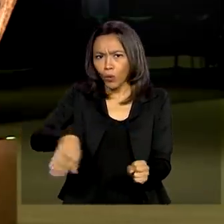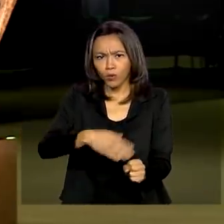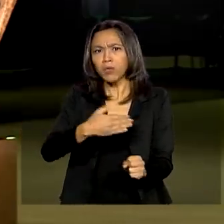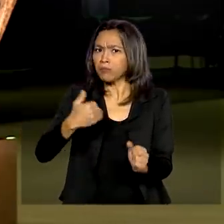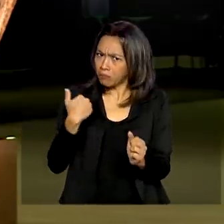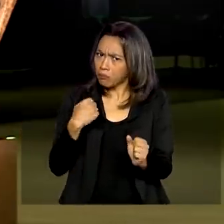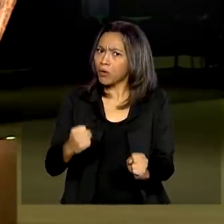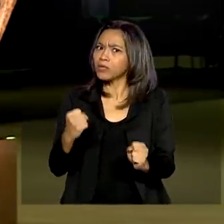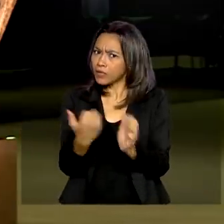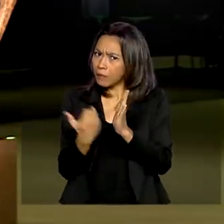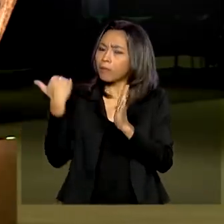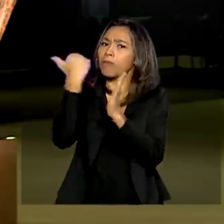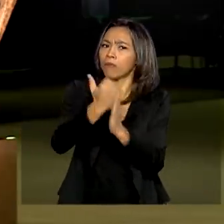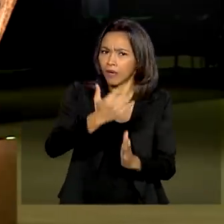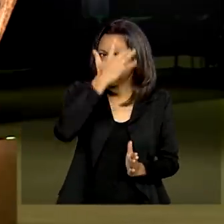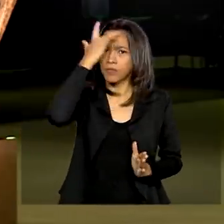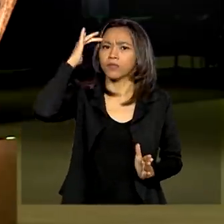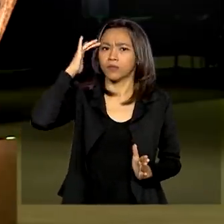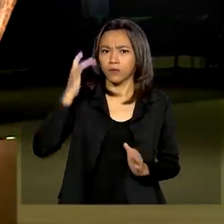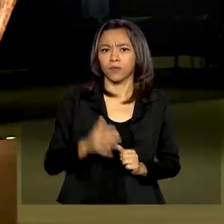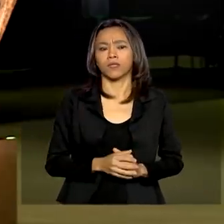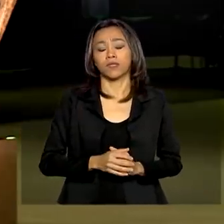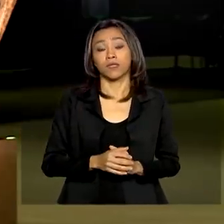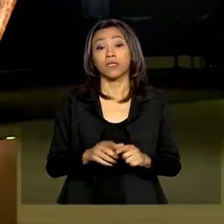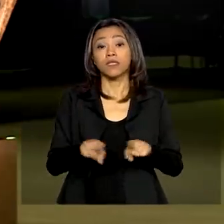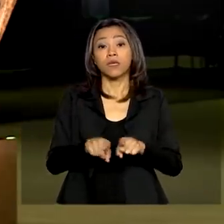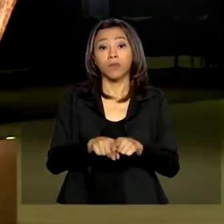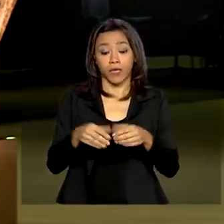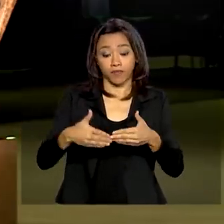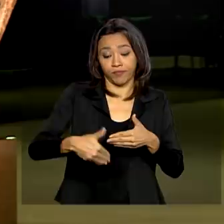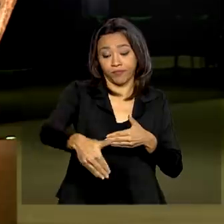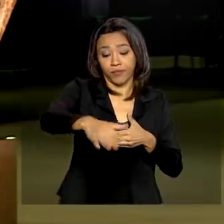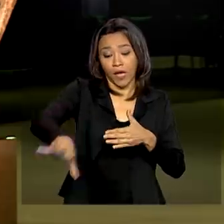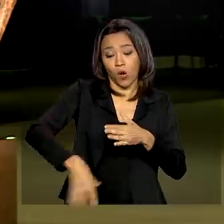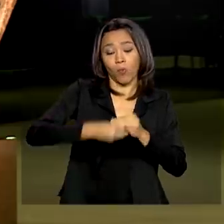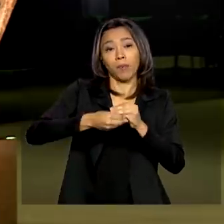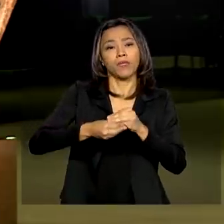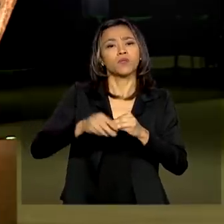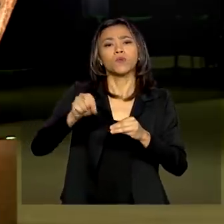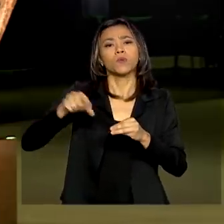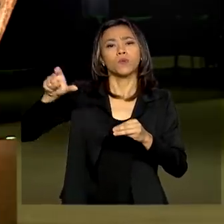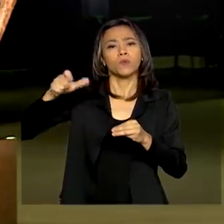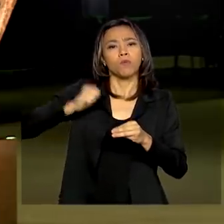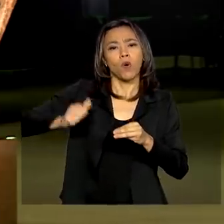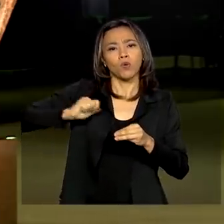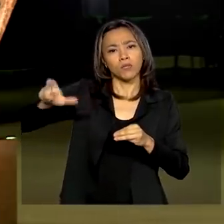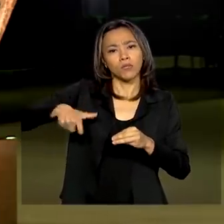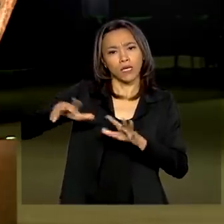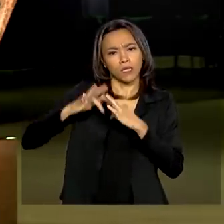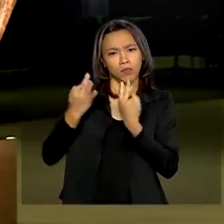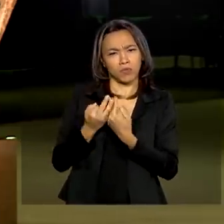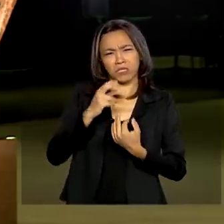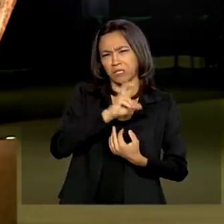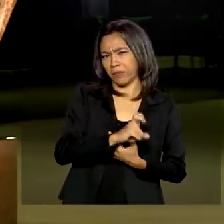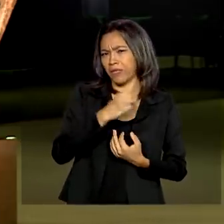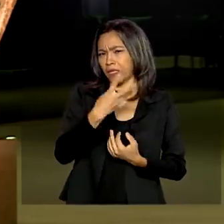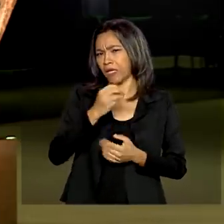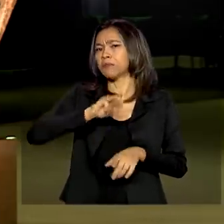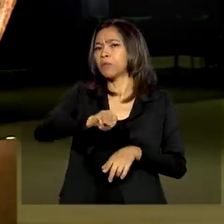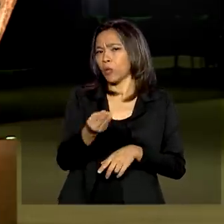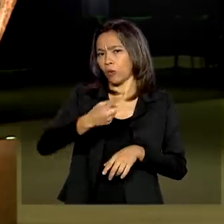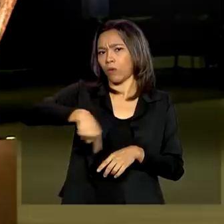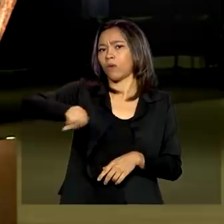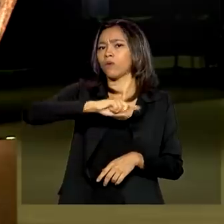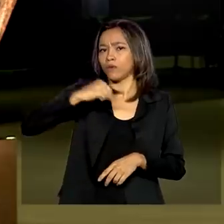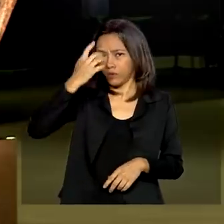pode ser até mais. E a complementação a semana toda do Bolsa, que vai fechar 52, 53 milhões de